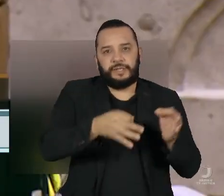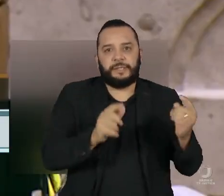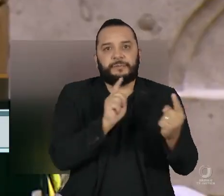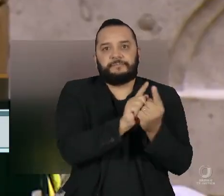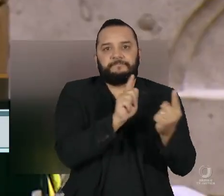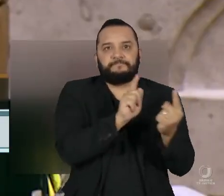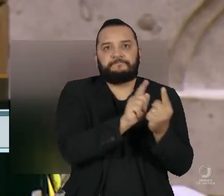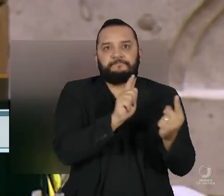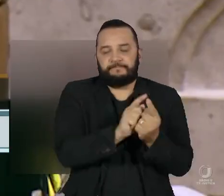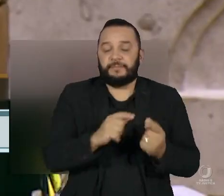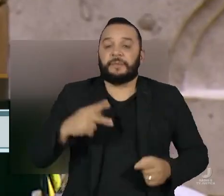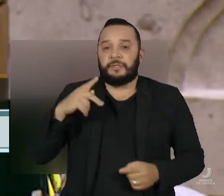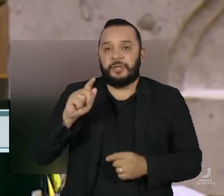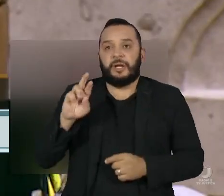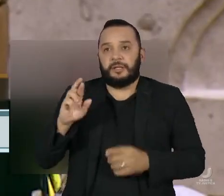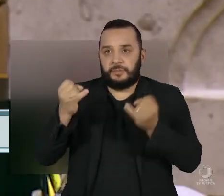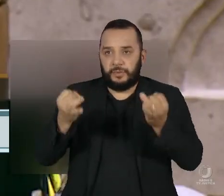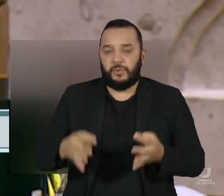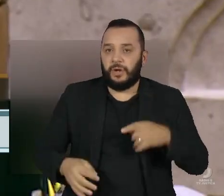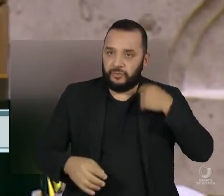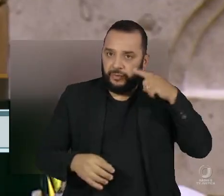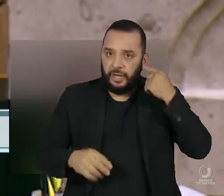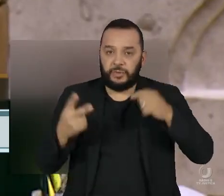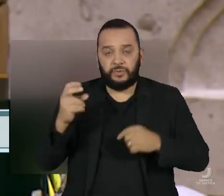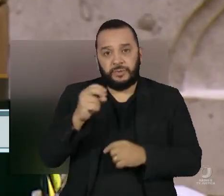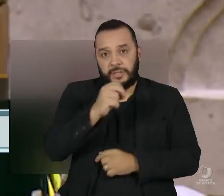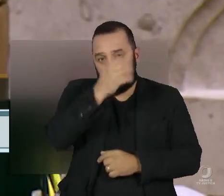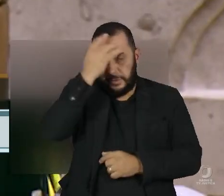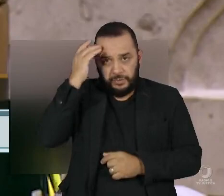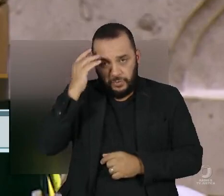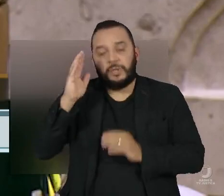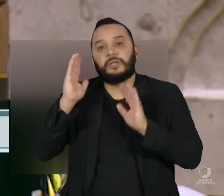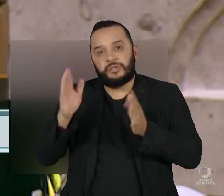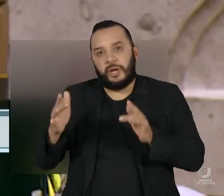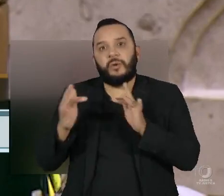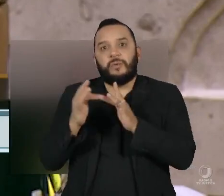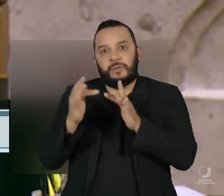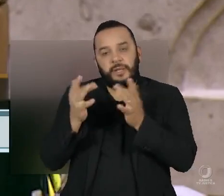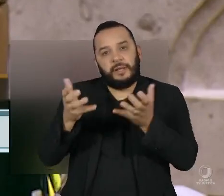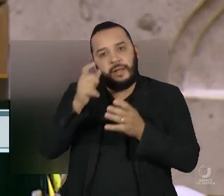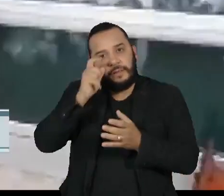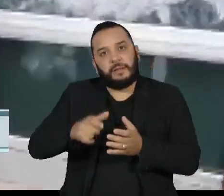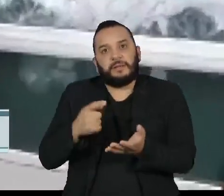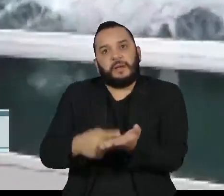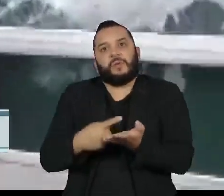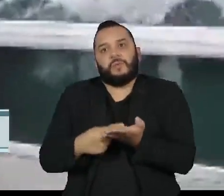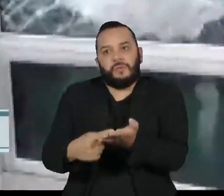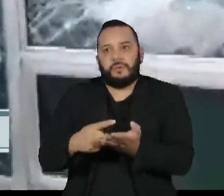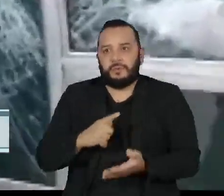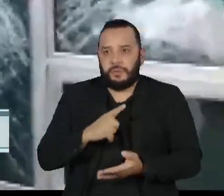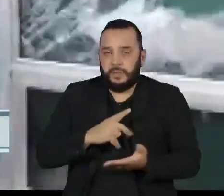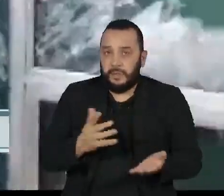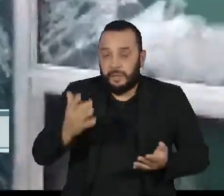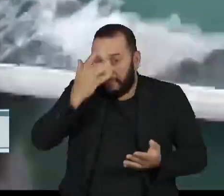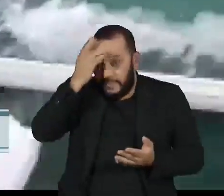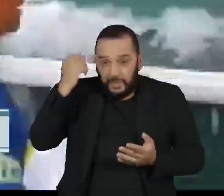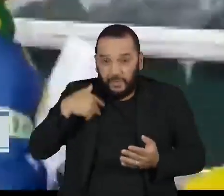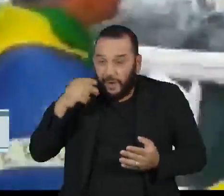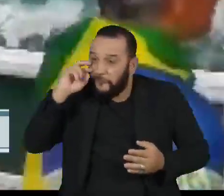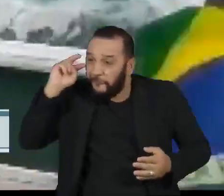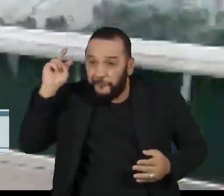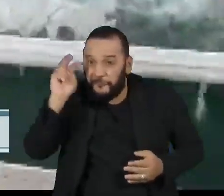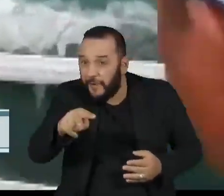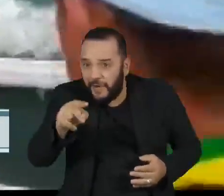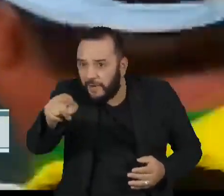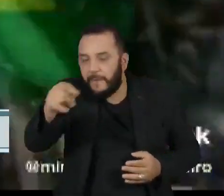PGR, advogados de 200 réus já entraram em contato para manifestar interesse em fechar acordos. Pessoas flagradas depredando